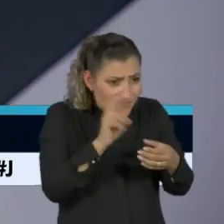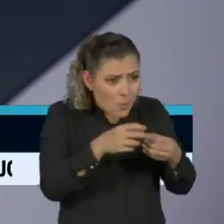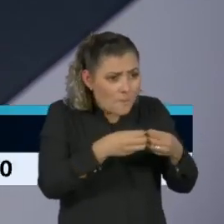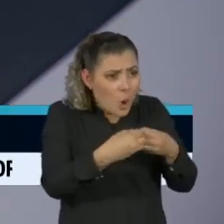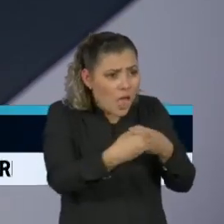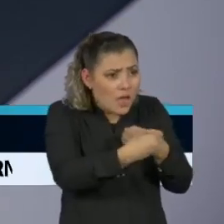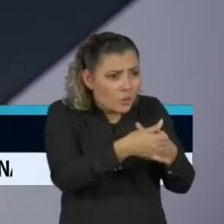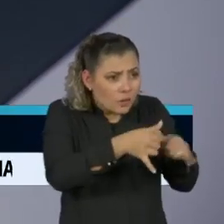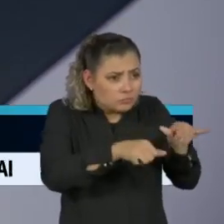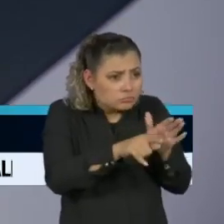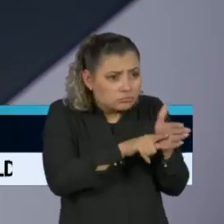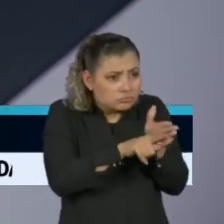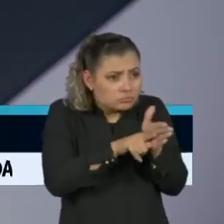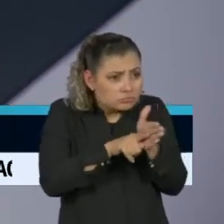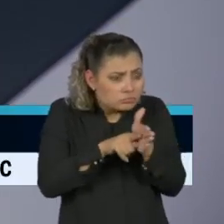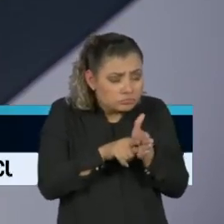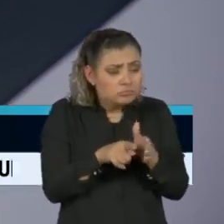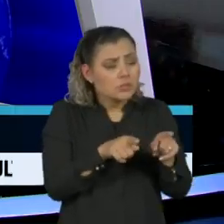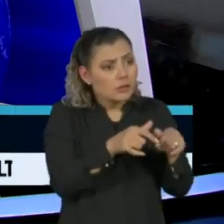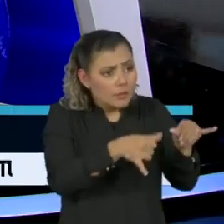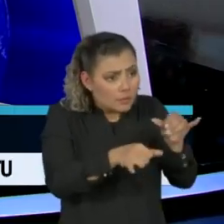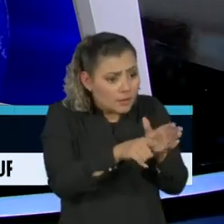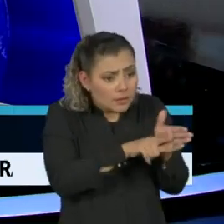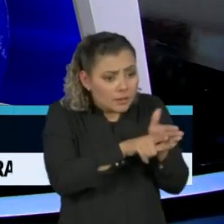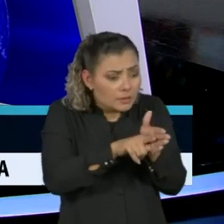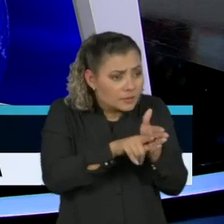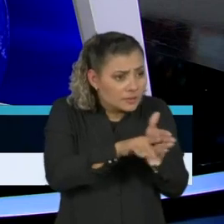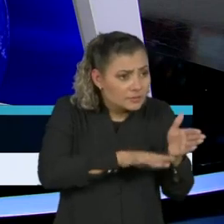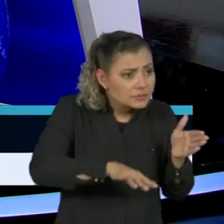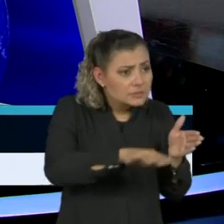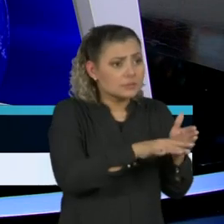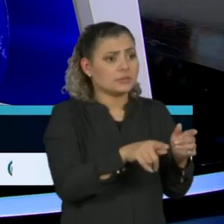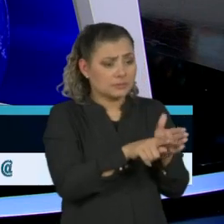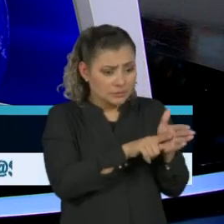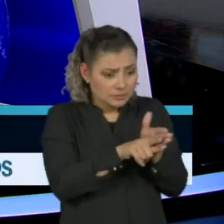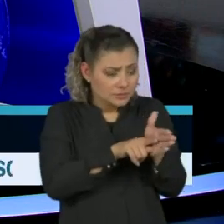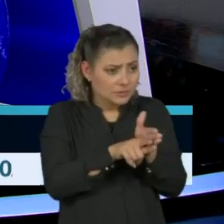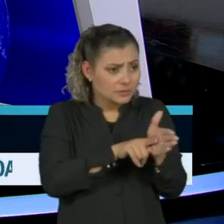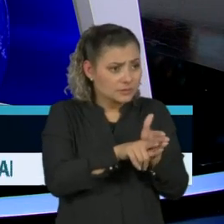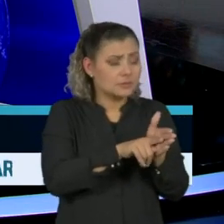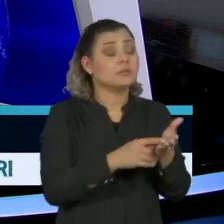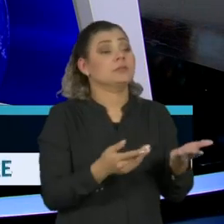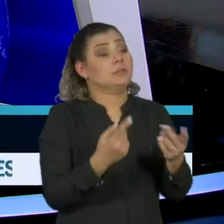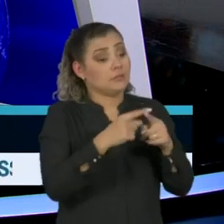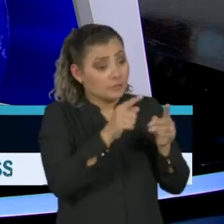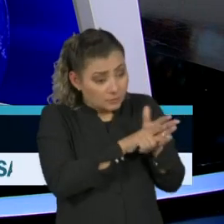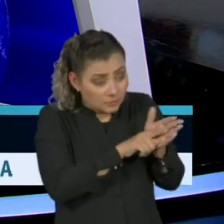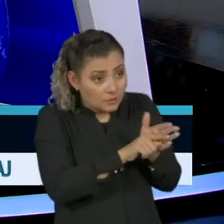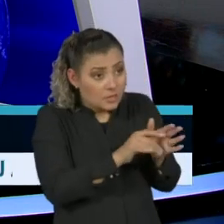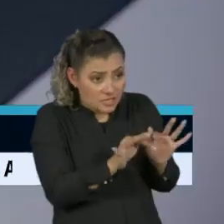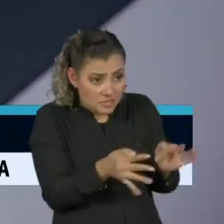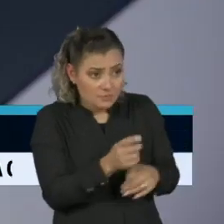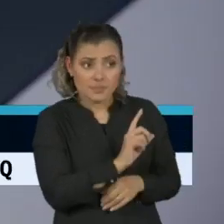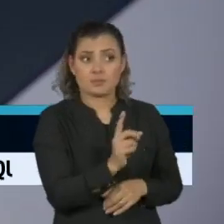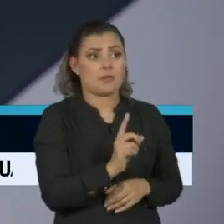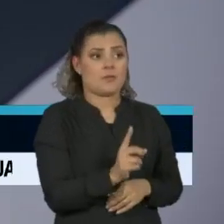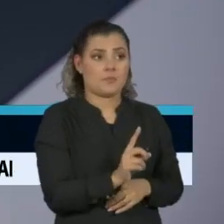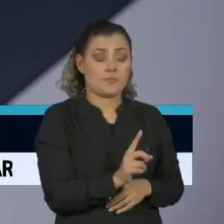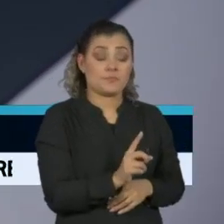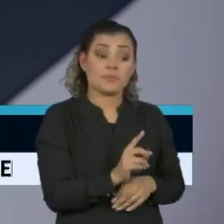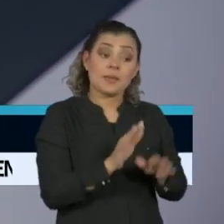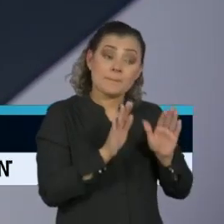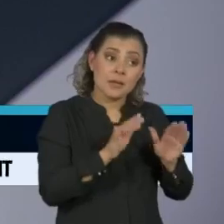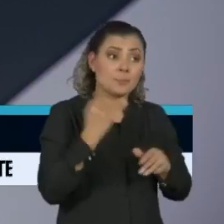simples, que não é qualquer laboratório que faz, precisa de insumo, você tem que importar os insumos, então não é tão simples assim, seria